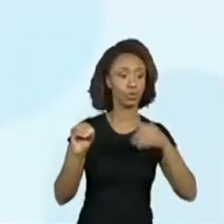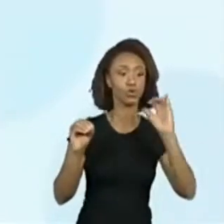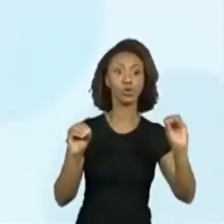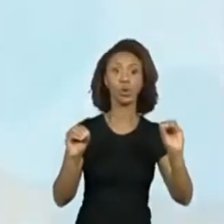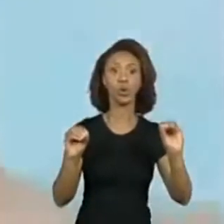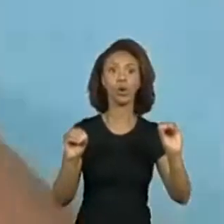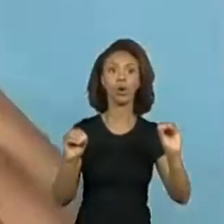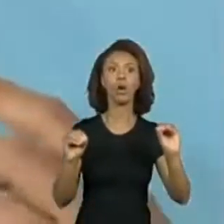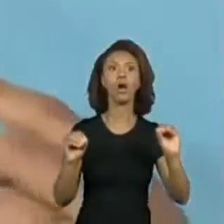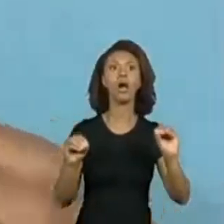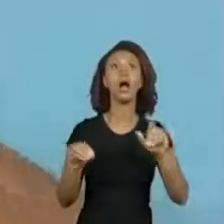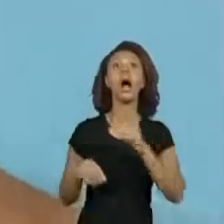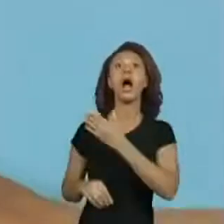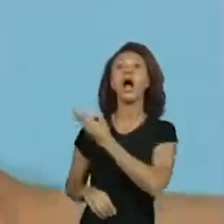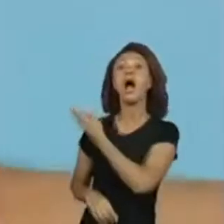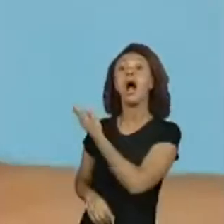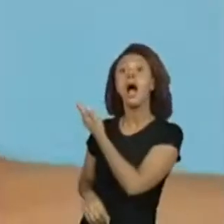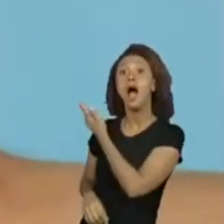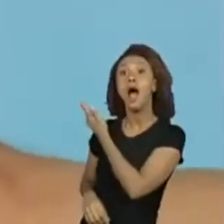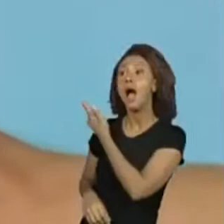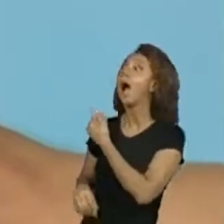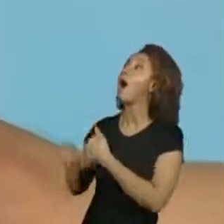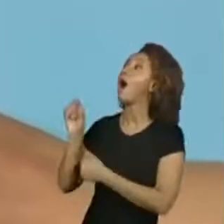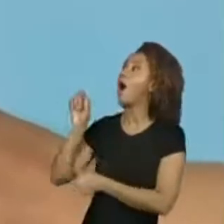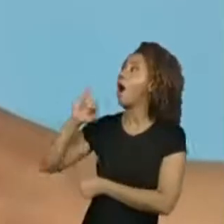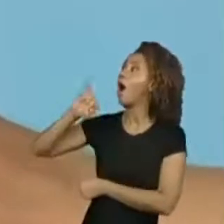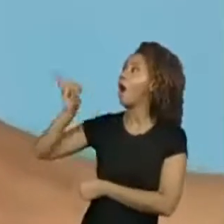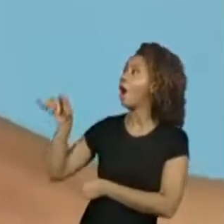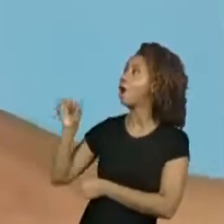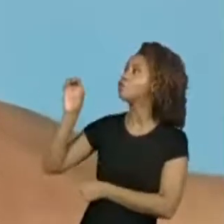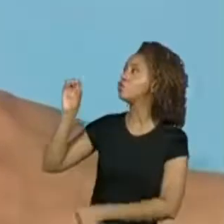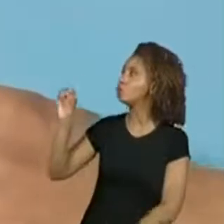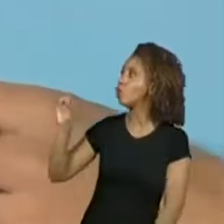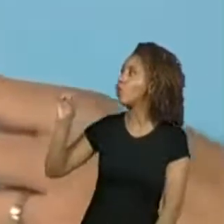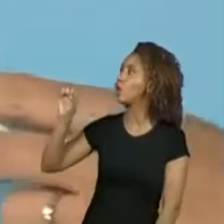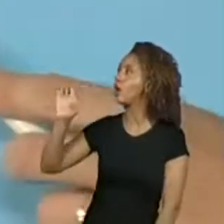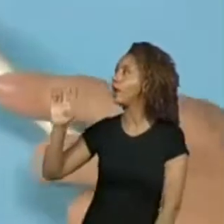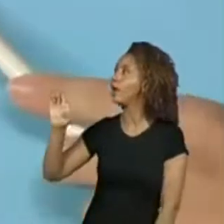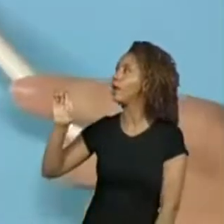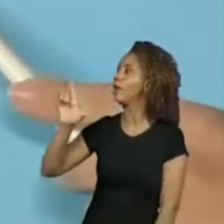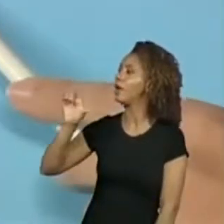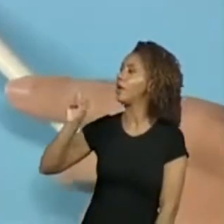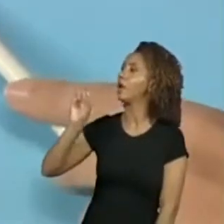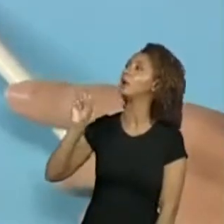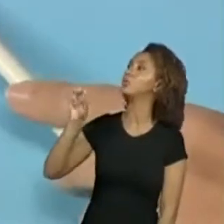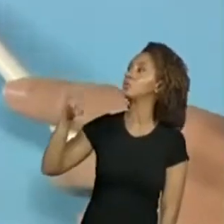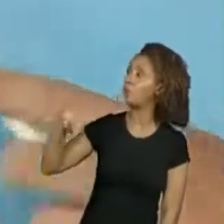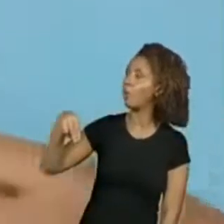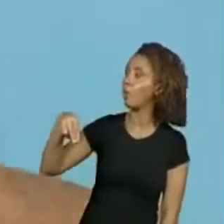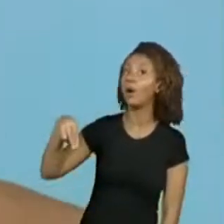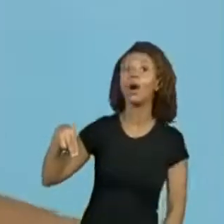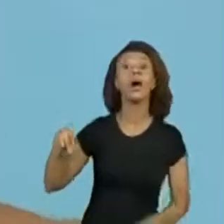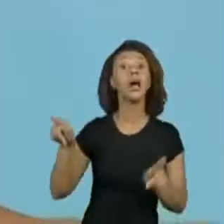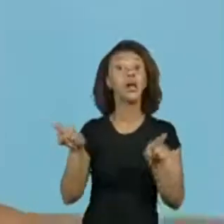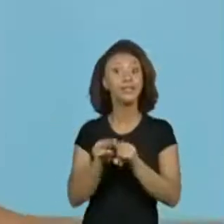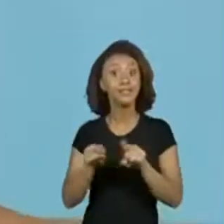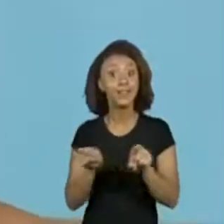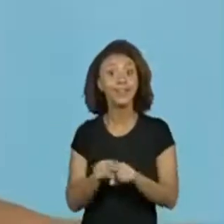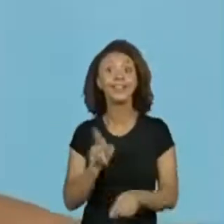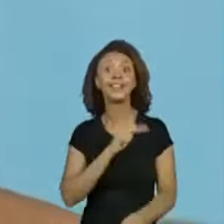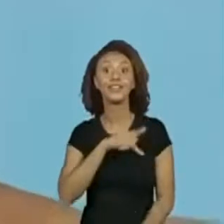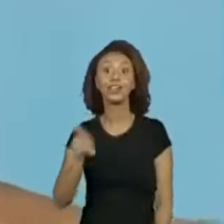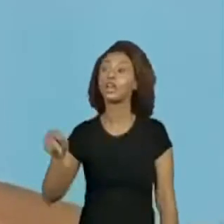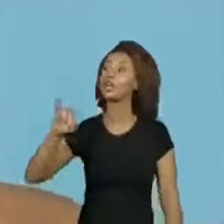Jô Elson, ó. Ó, Jô Elson. E da professora Joyce também, né?